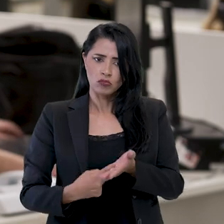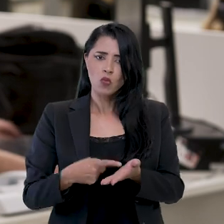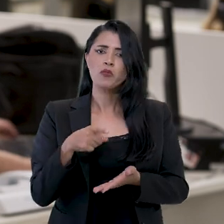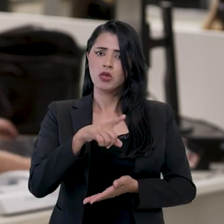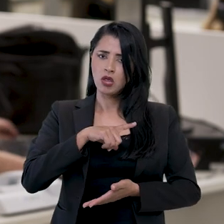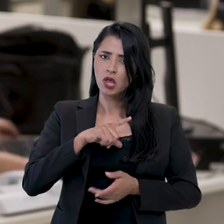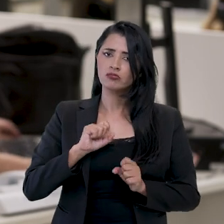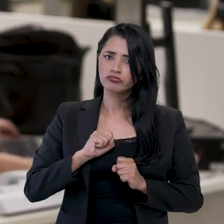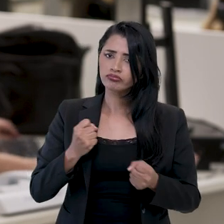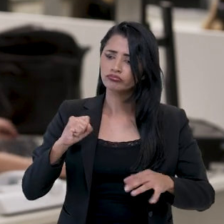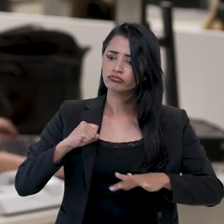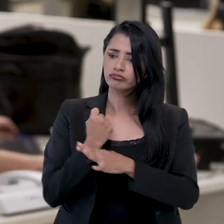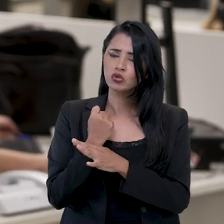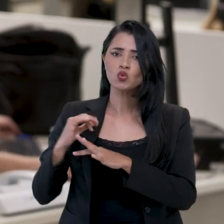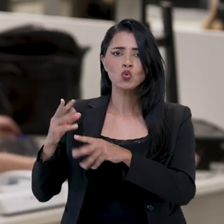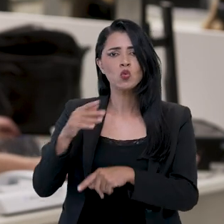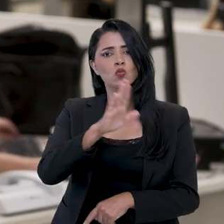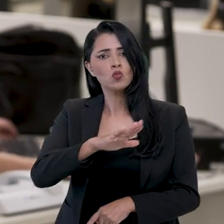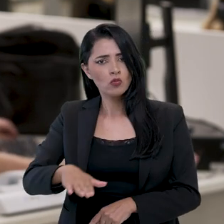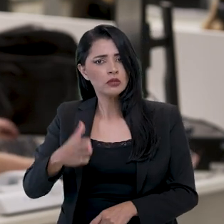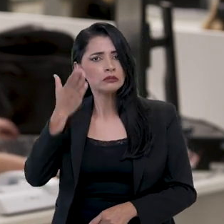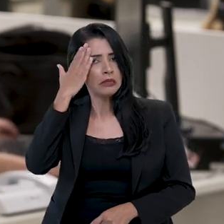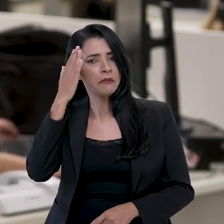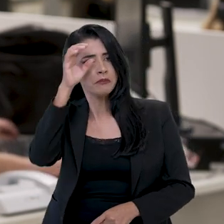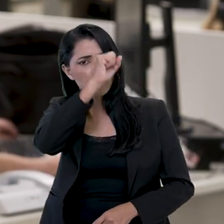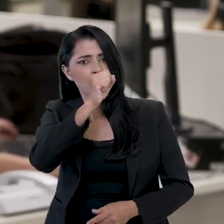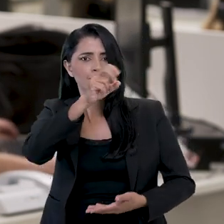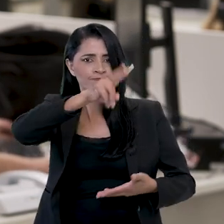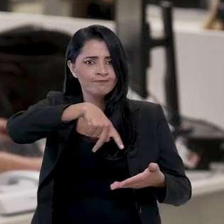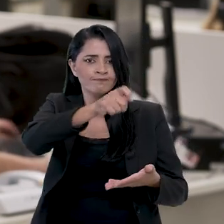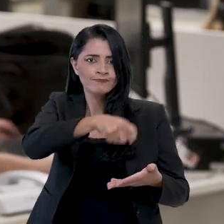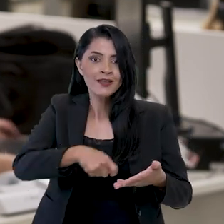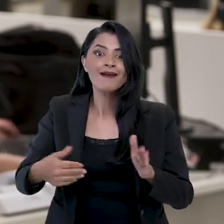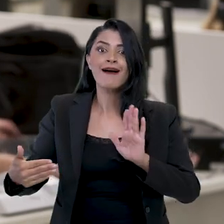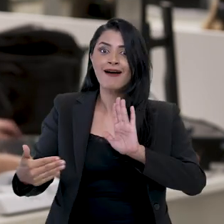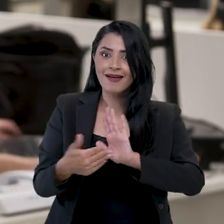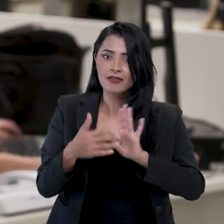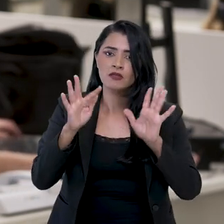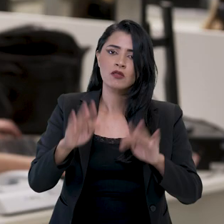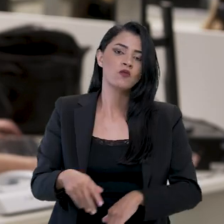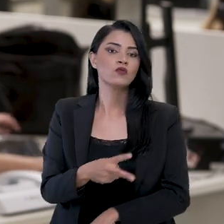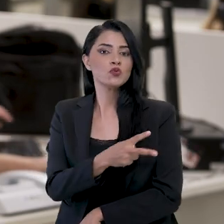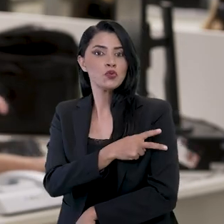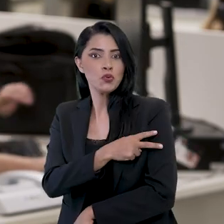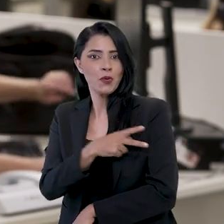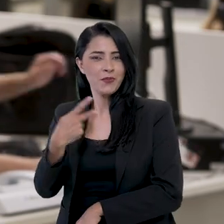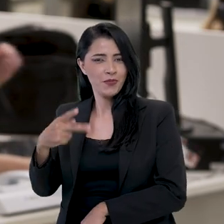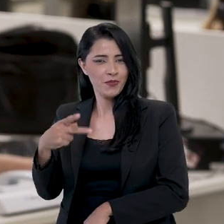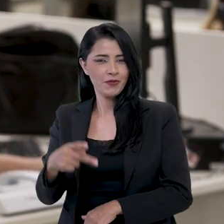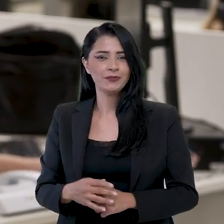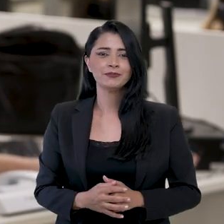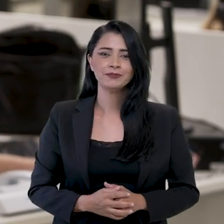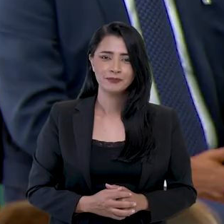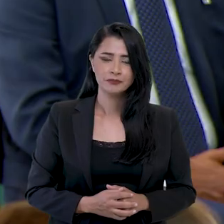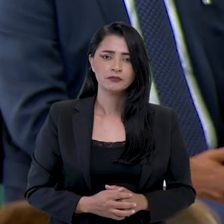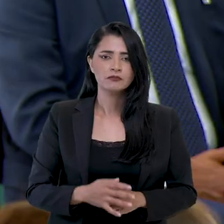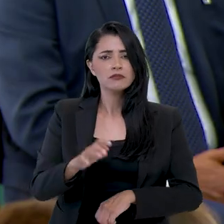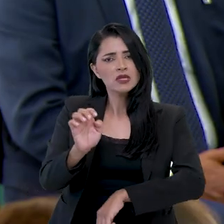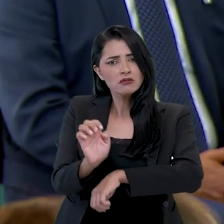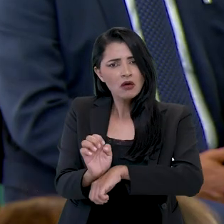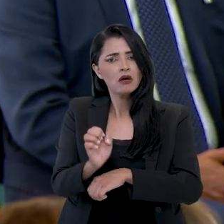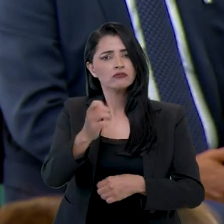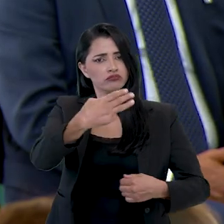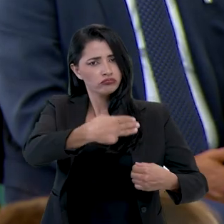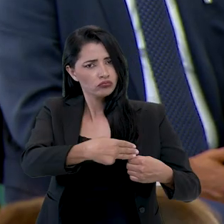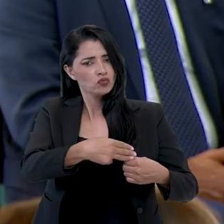o compromisso de garantir que todas as crianças saibam ler e escrever até o fim do segundo ano do ensino fundamental. Estados,